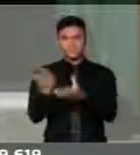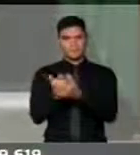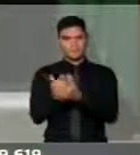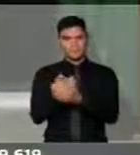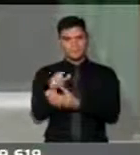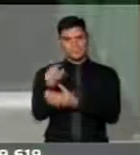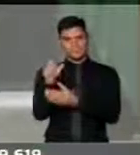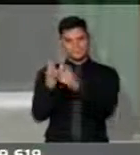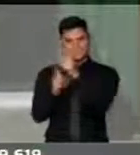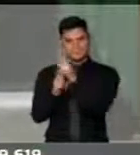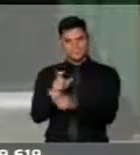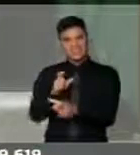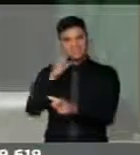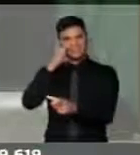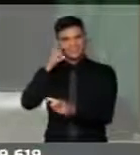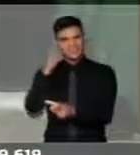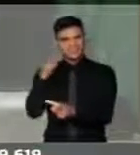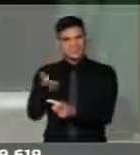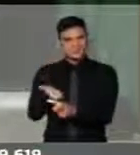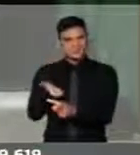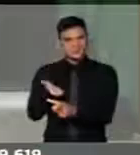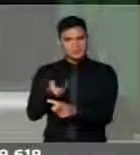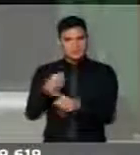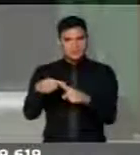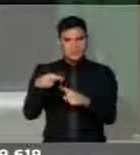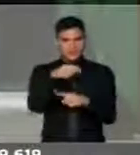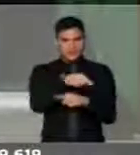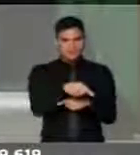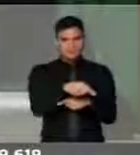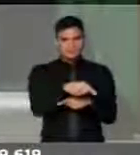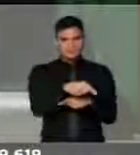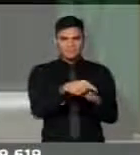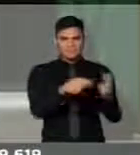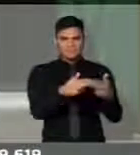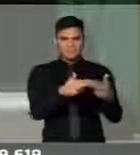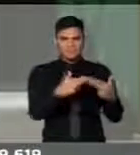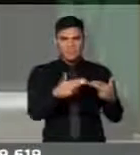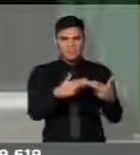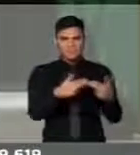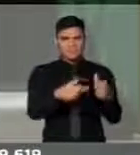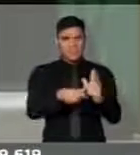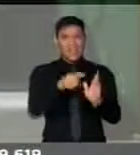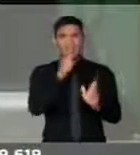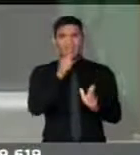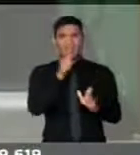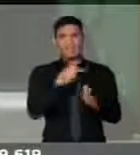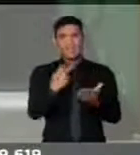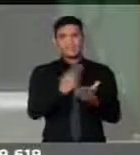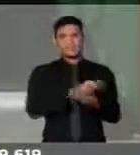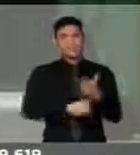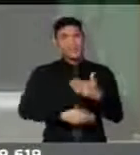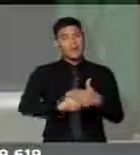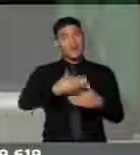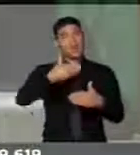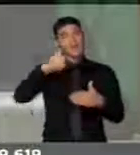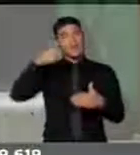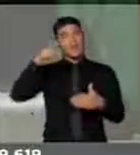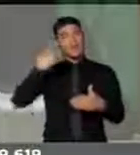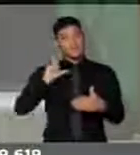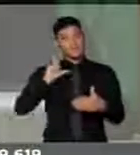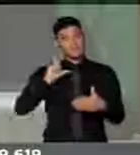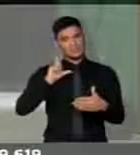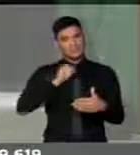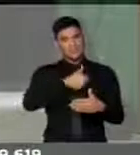por ações no mandato passado. E o professor Miguel Reale